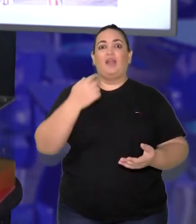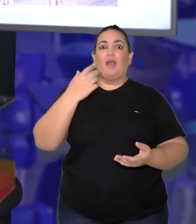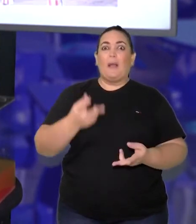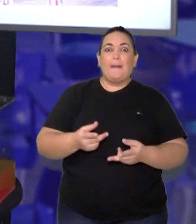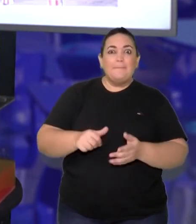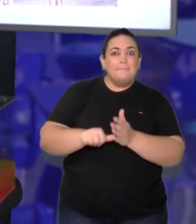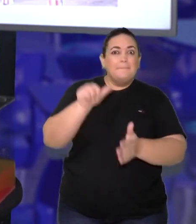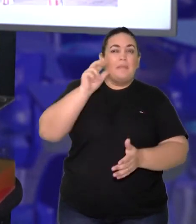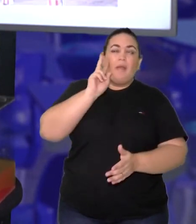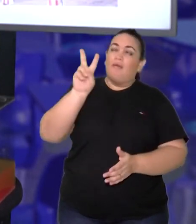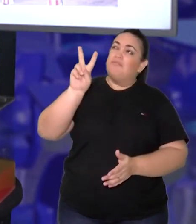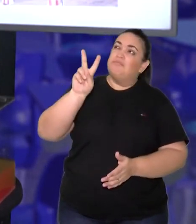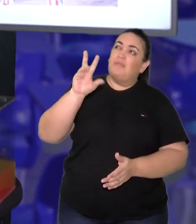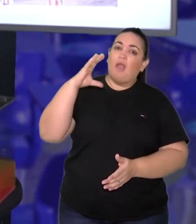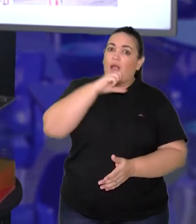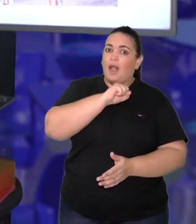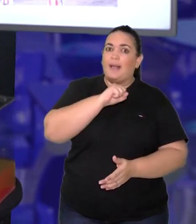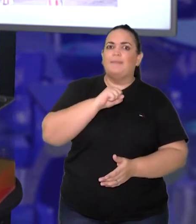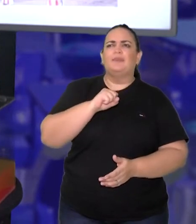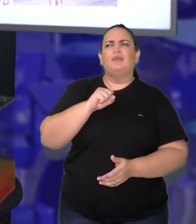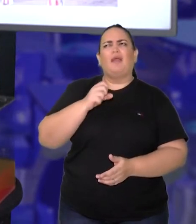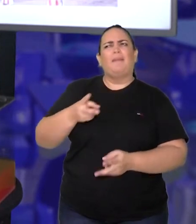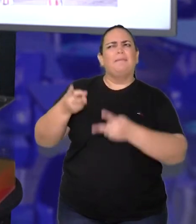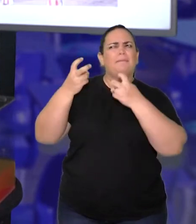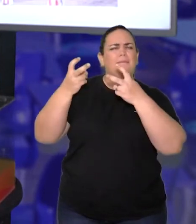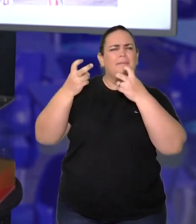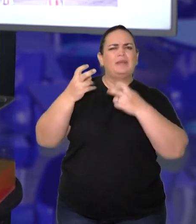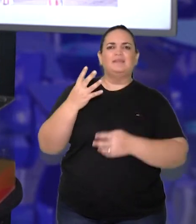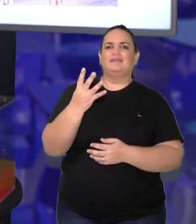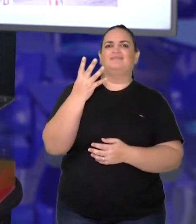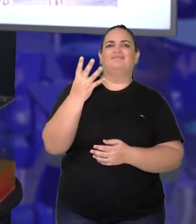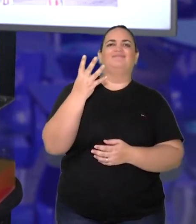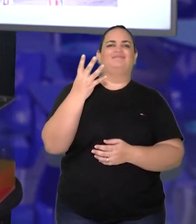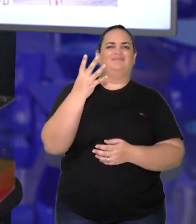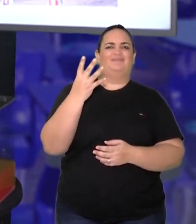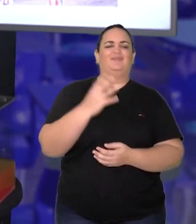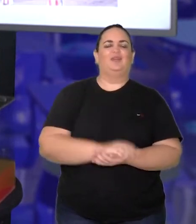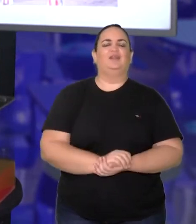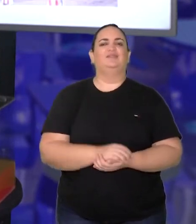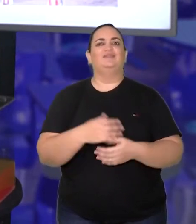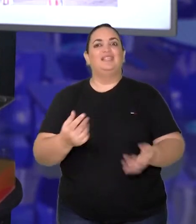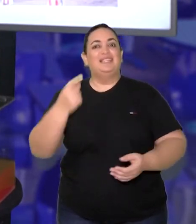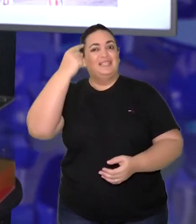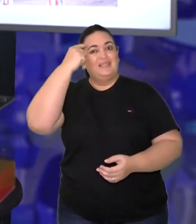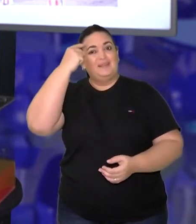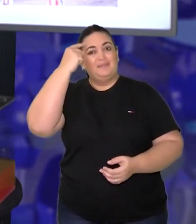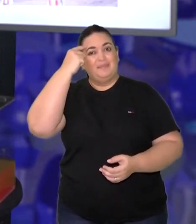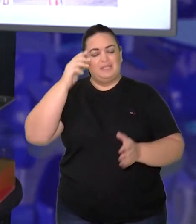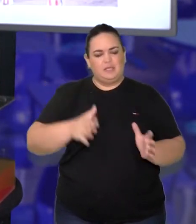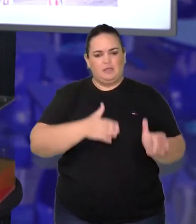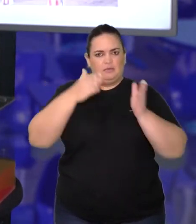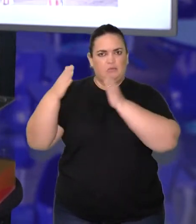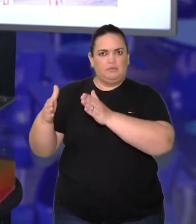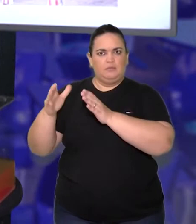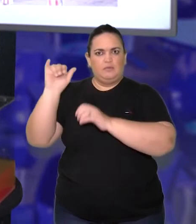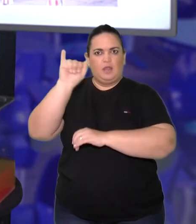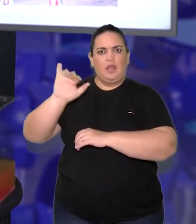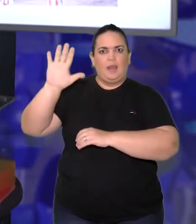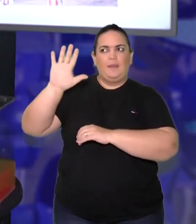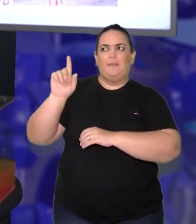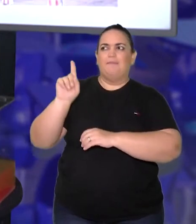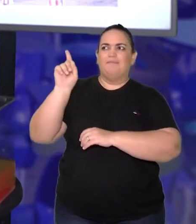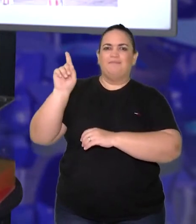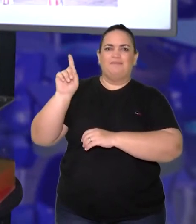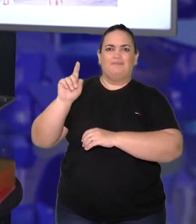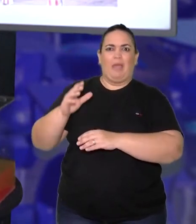existem quatro cubinhos, tá? Utilizando essa ideia, a gente pode também passar para a segunda imagem, que é onde a gente